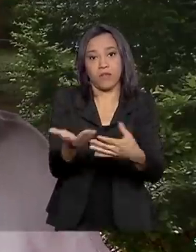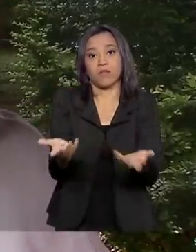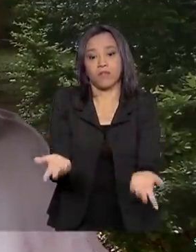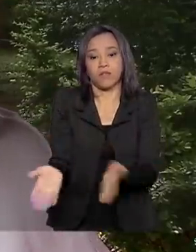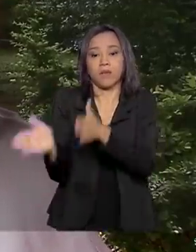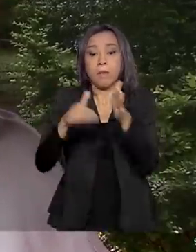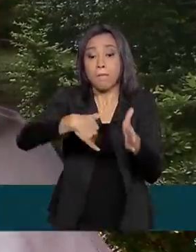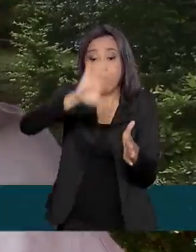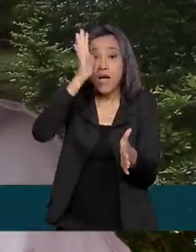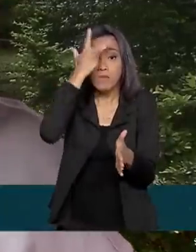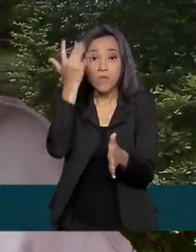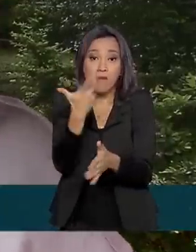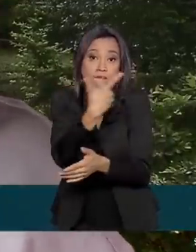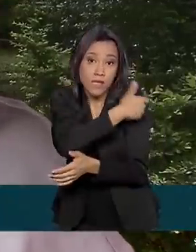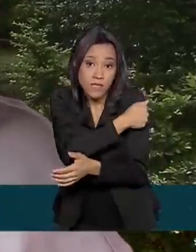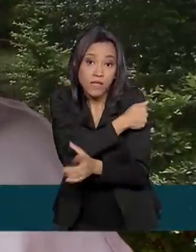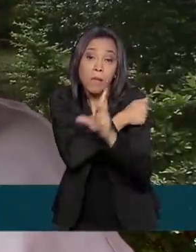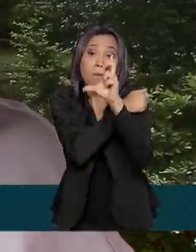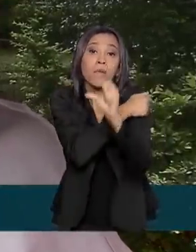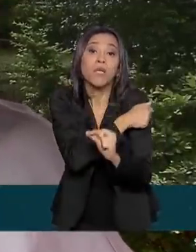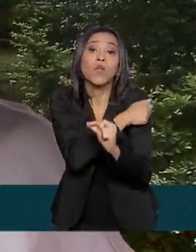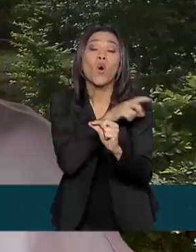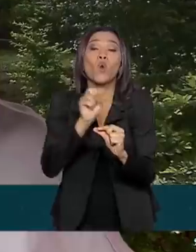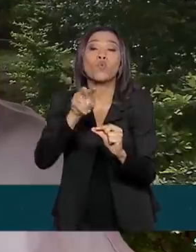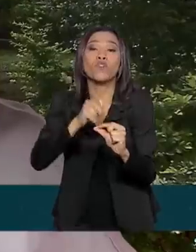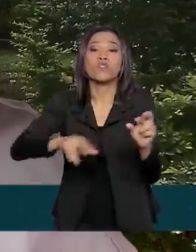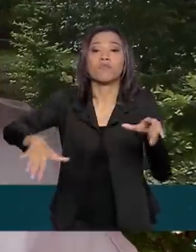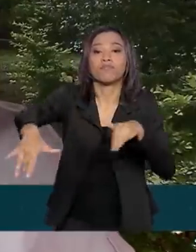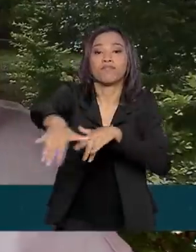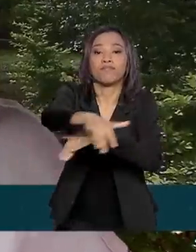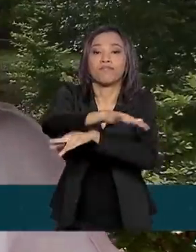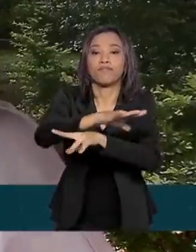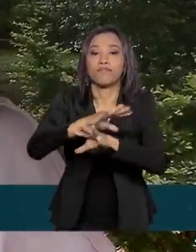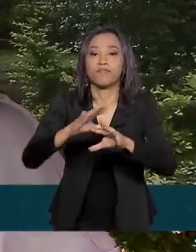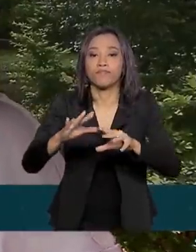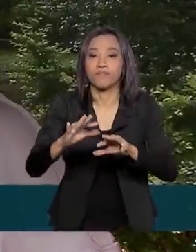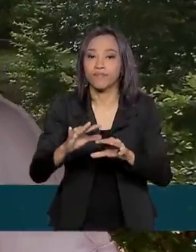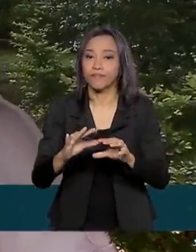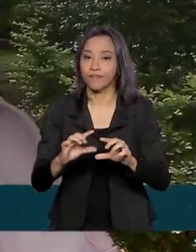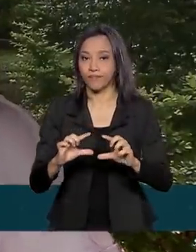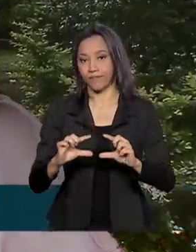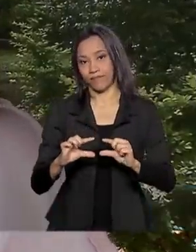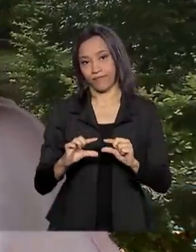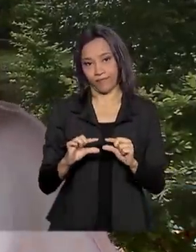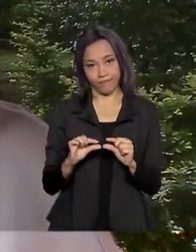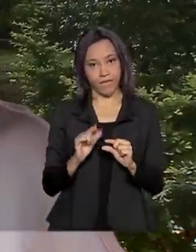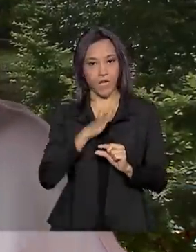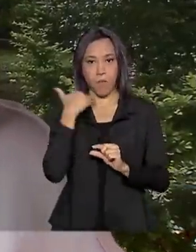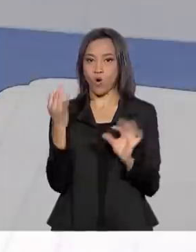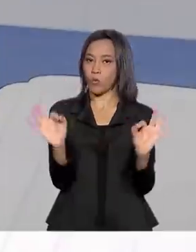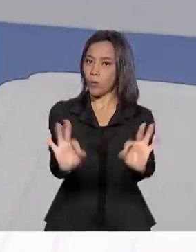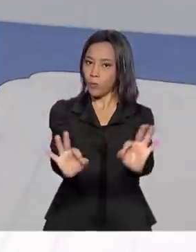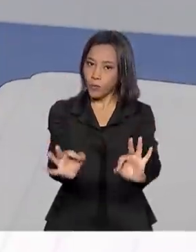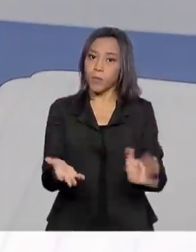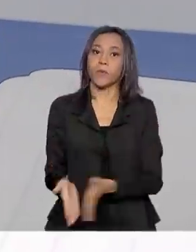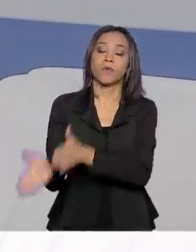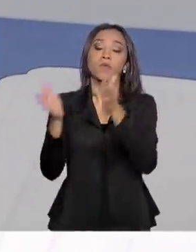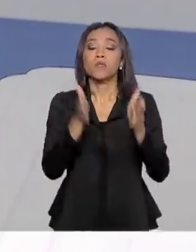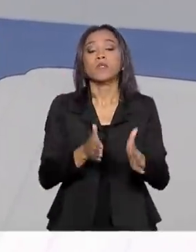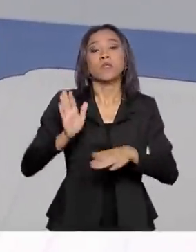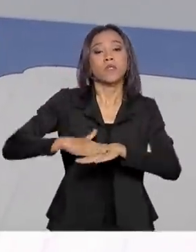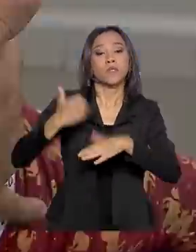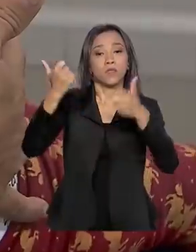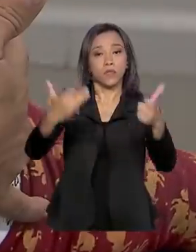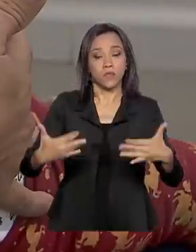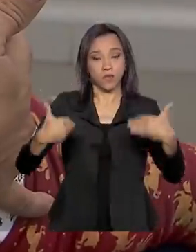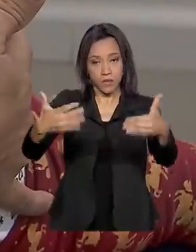pessoas vacinadas, menos o vírus circula na população, menos caso, nenhum óbito de preferência. De acordo com o Ministério